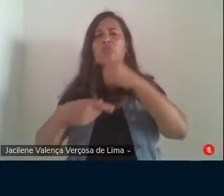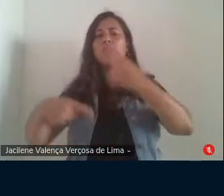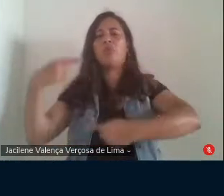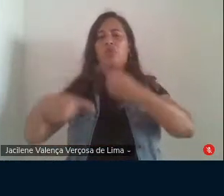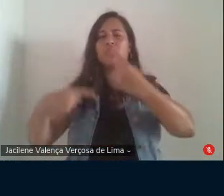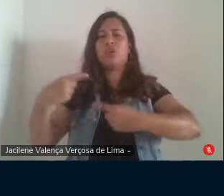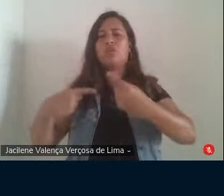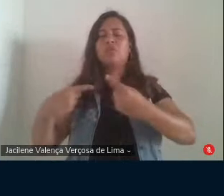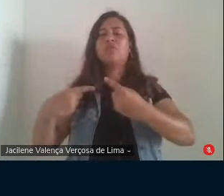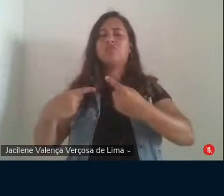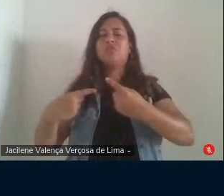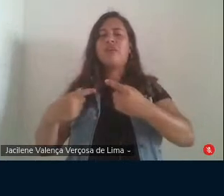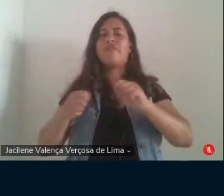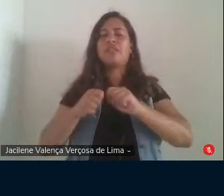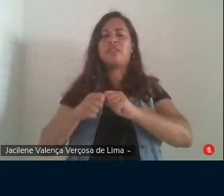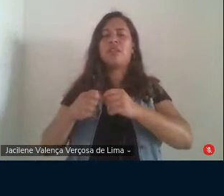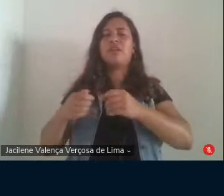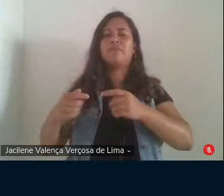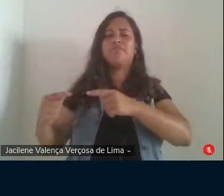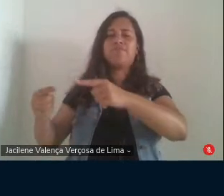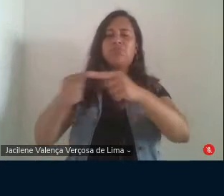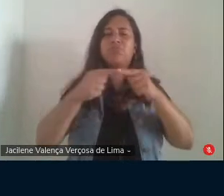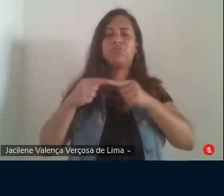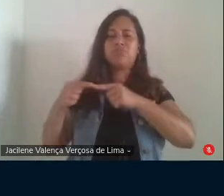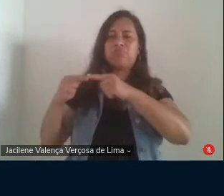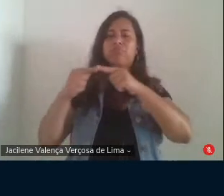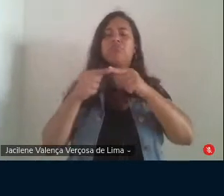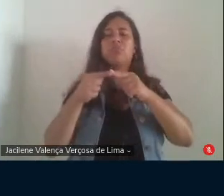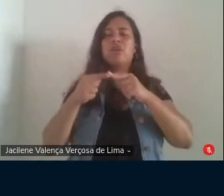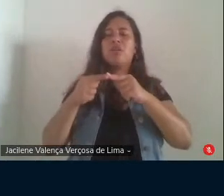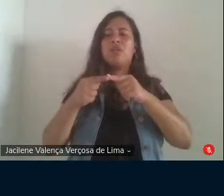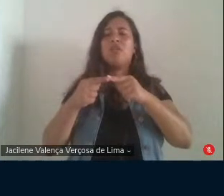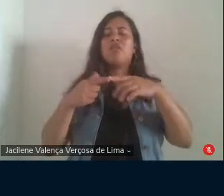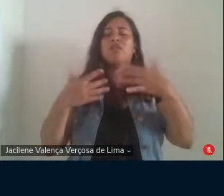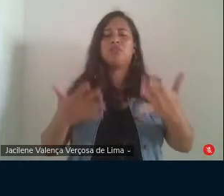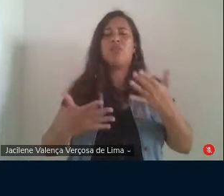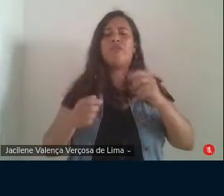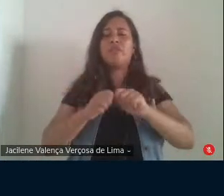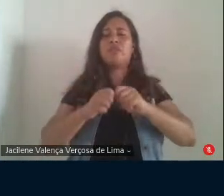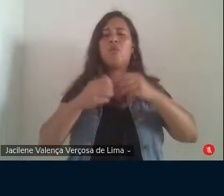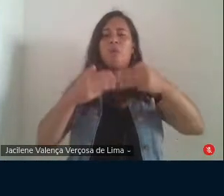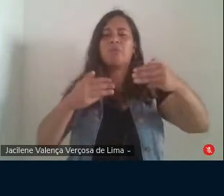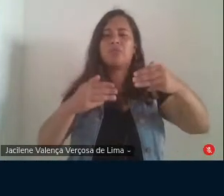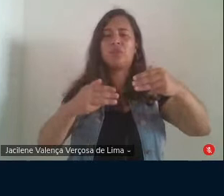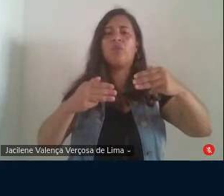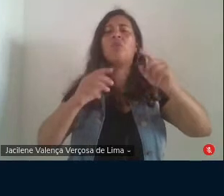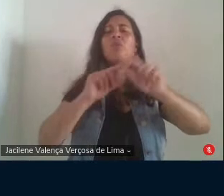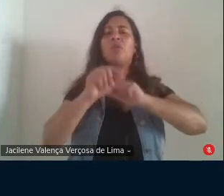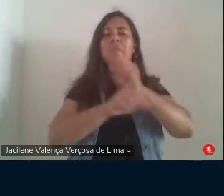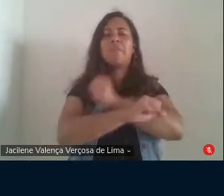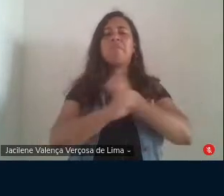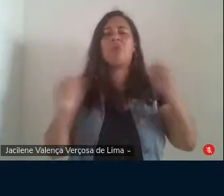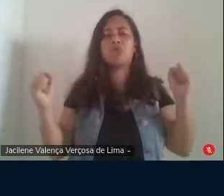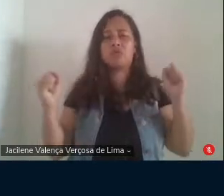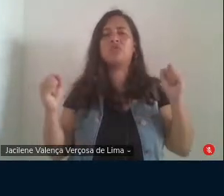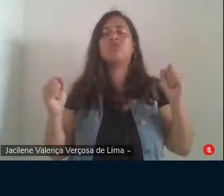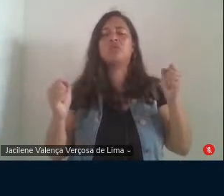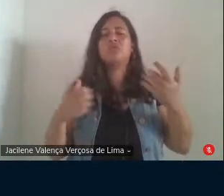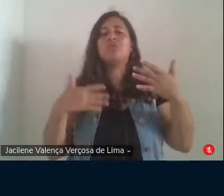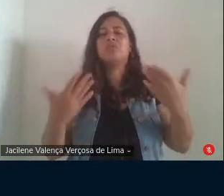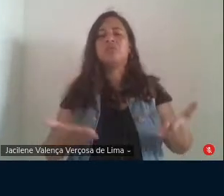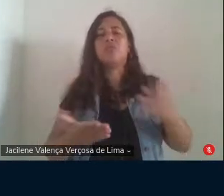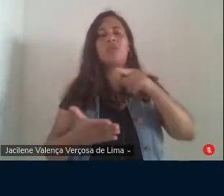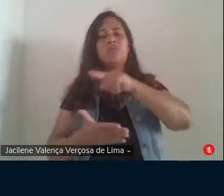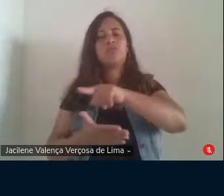Fazer conciliações sem sufocar o ideal se tornar uma missão de fato impossível. Certamente aquilo